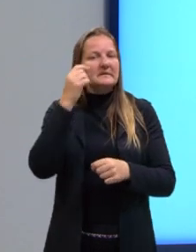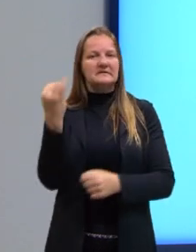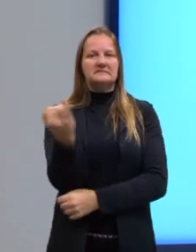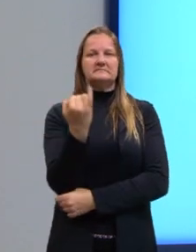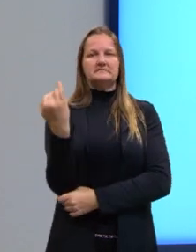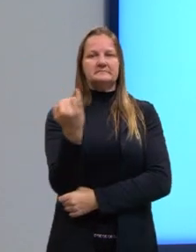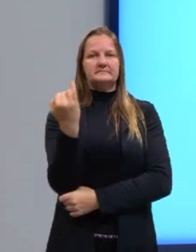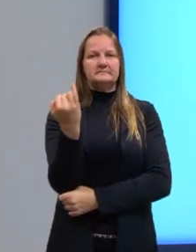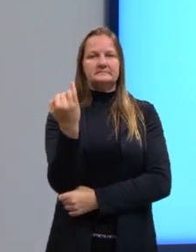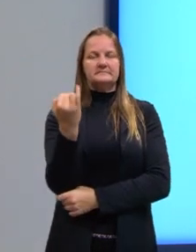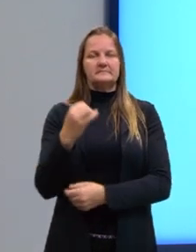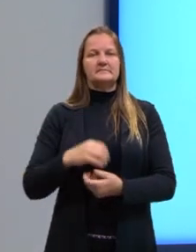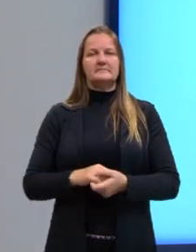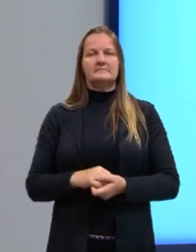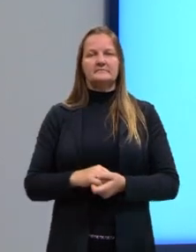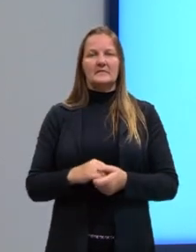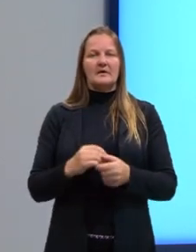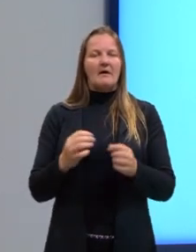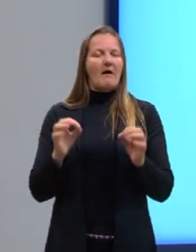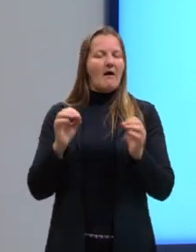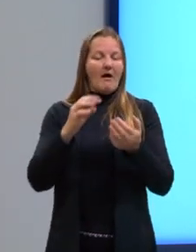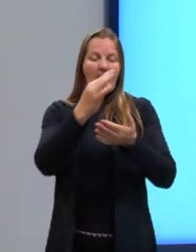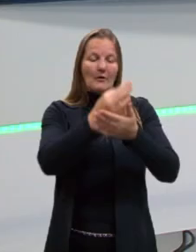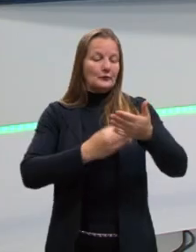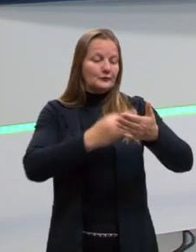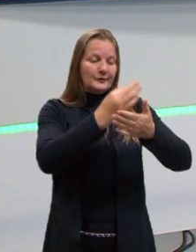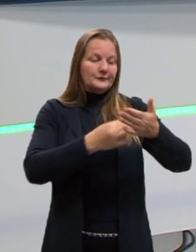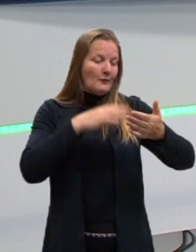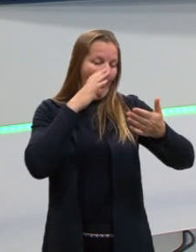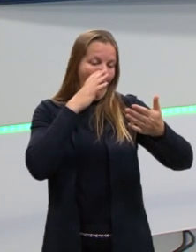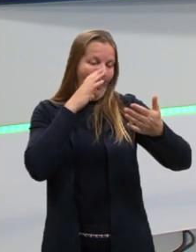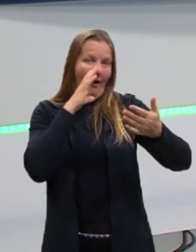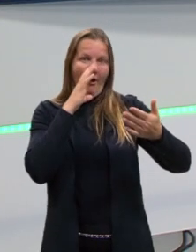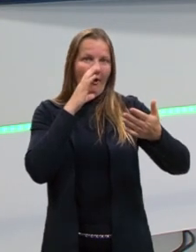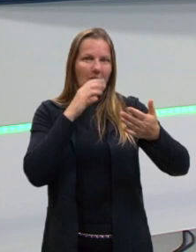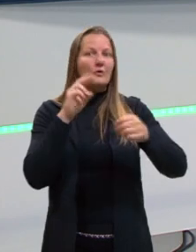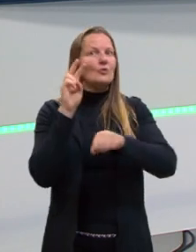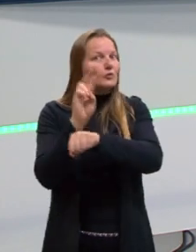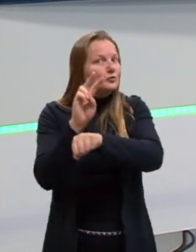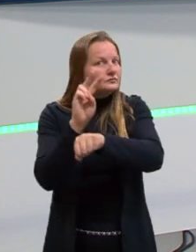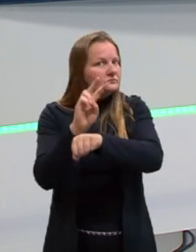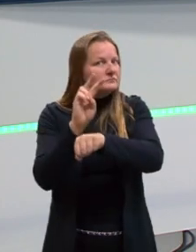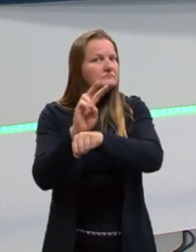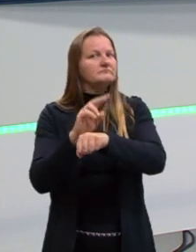importante para enriquecer o seu texto dissertativo-argumentativo, cuidado.